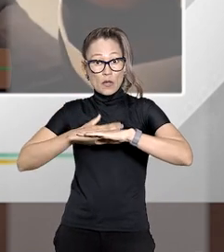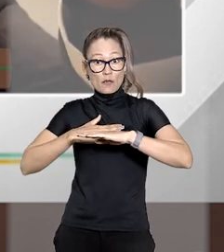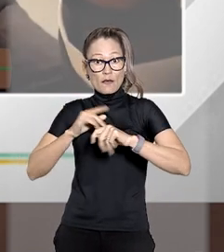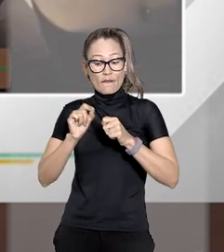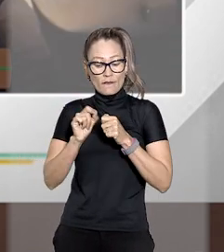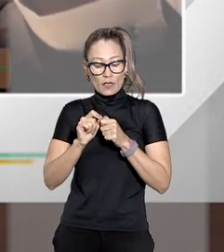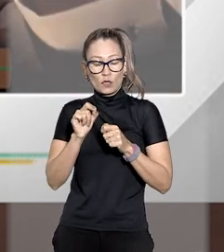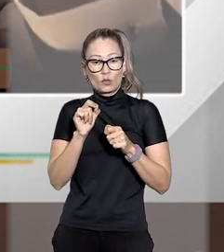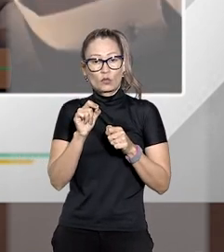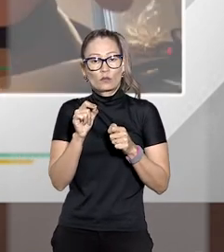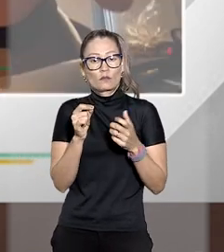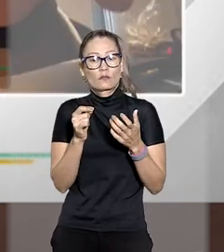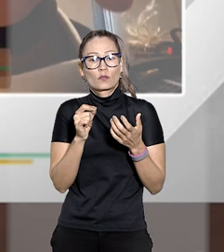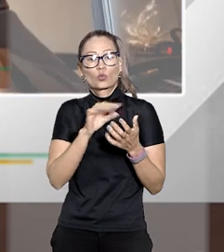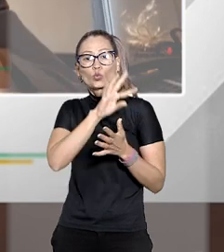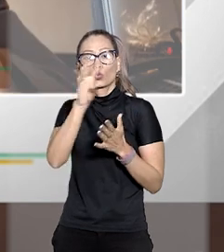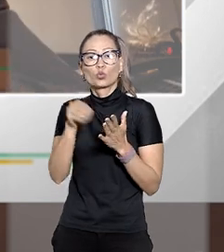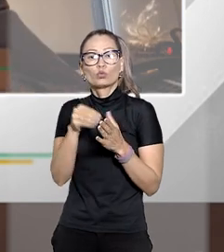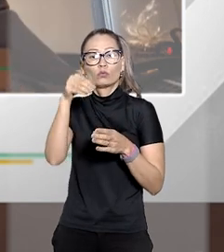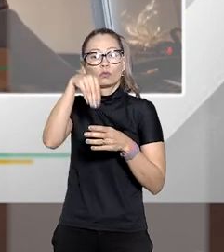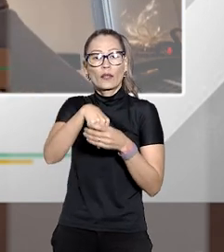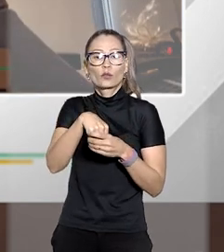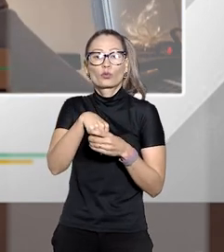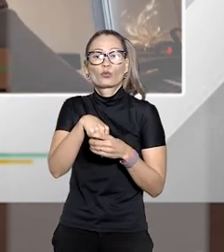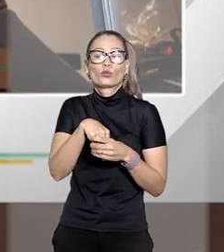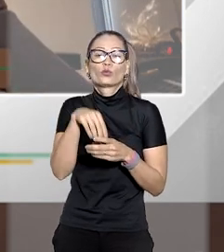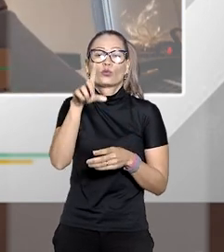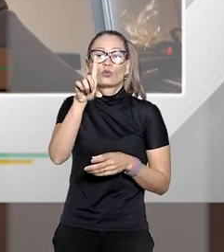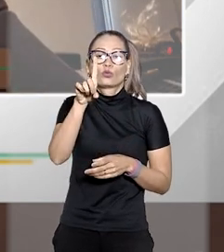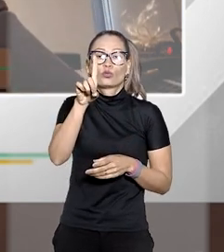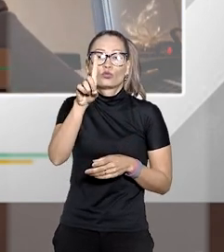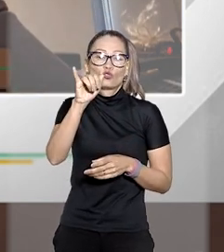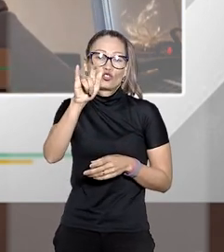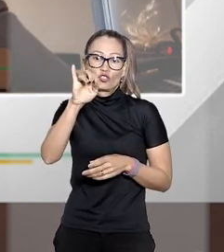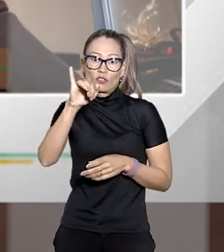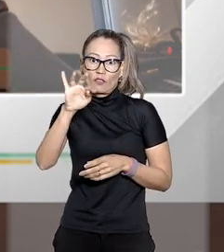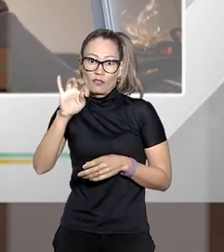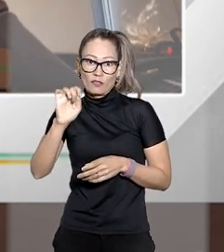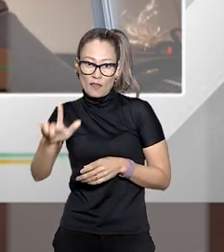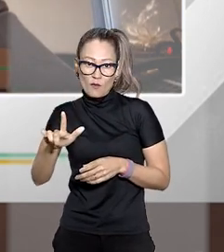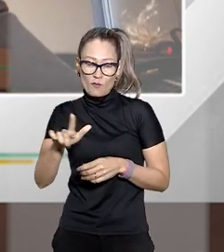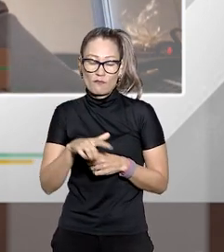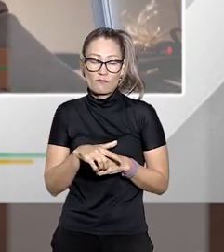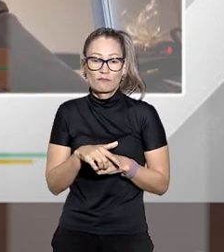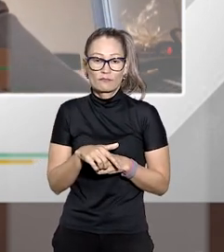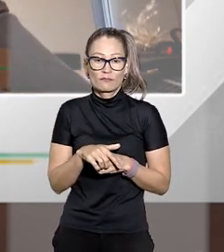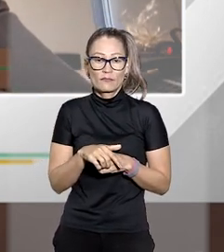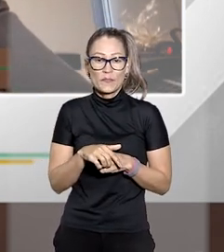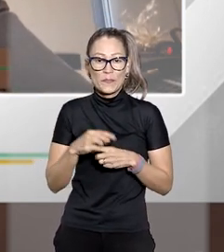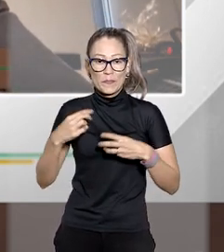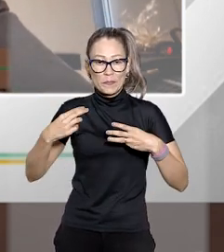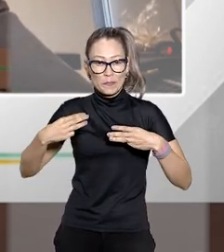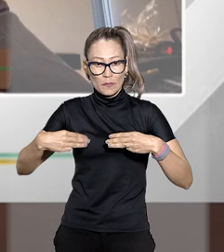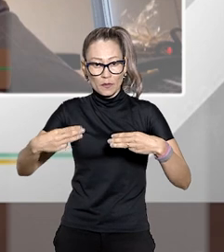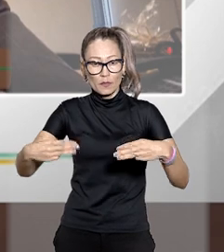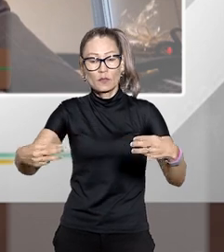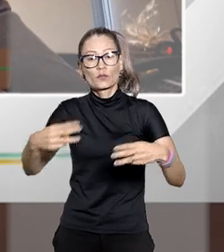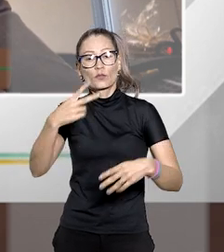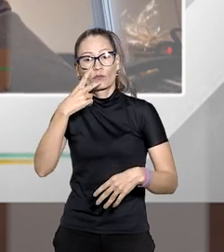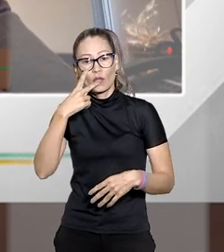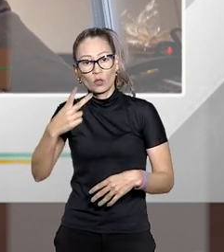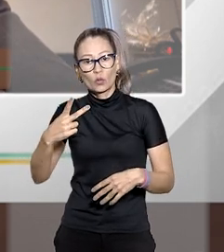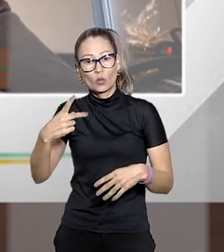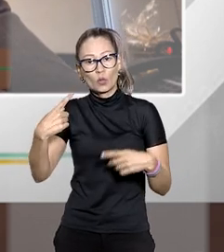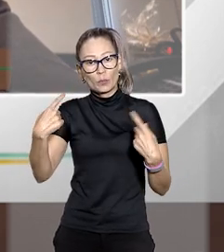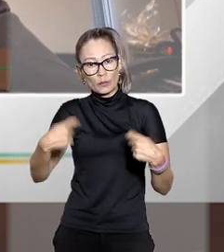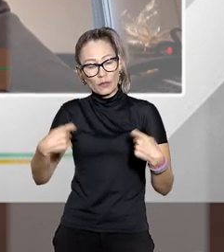de uma justiça 100% digital uma vez eu ouvi de um determinado ministro que a gente precisa de mais